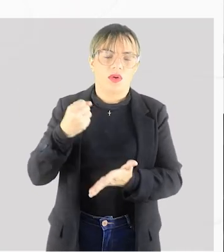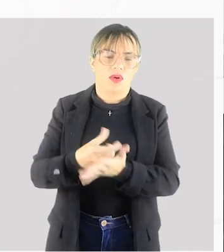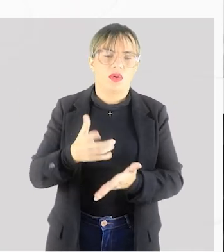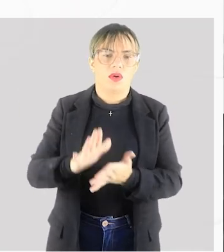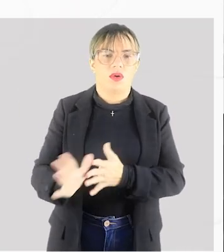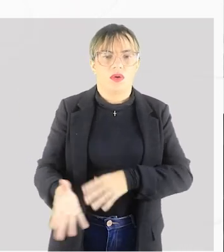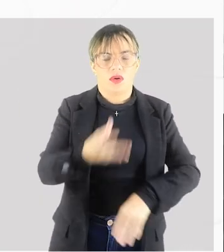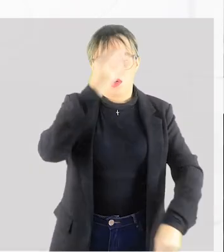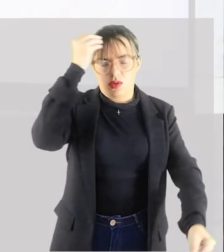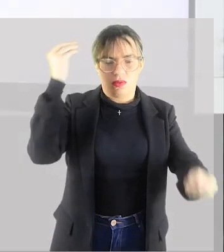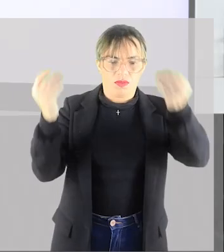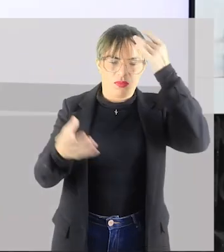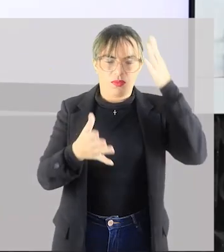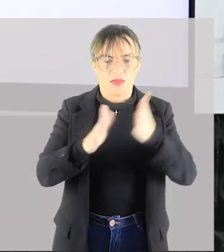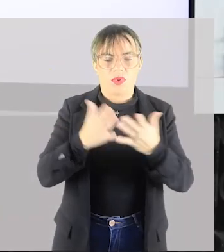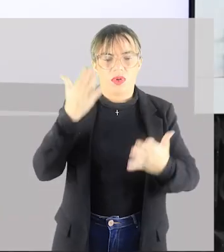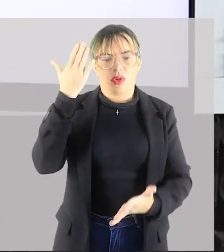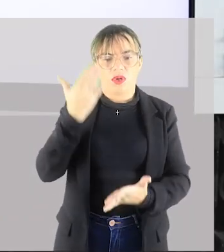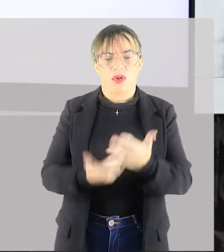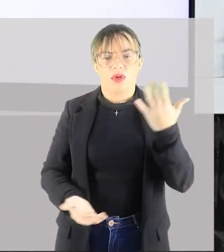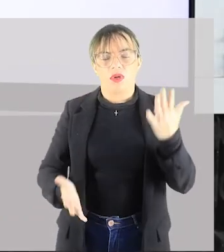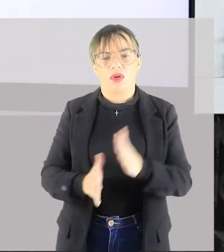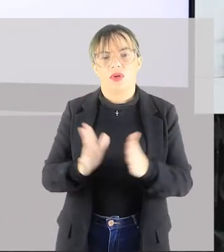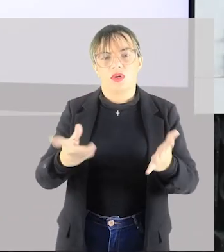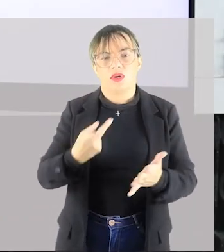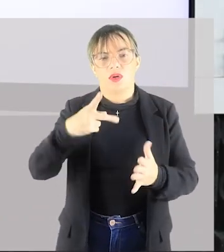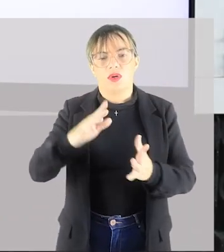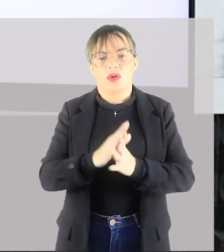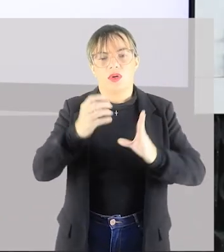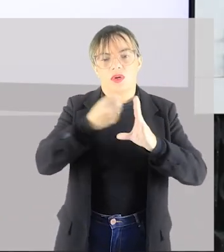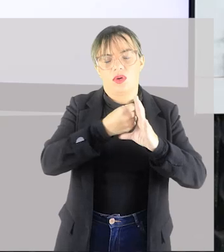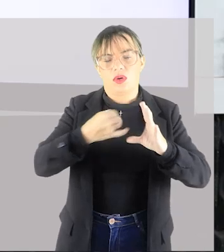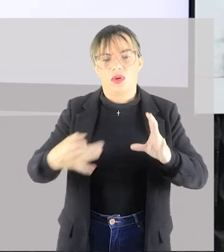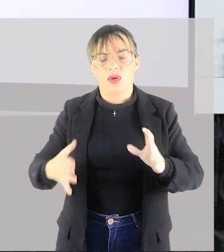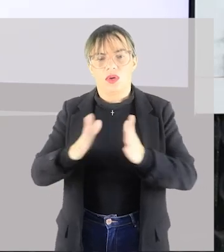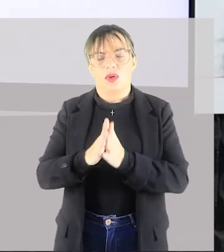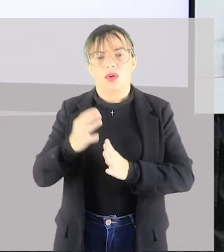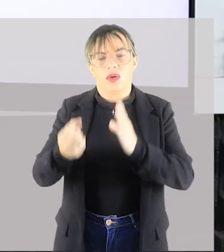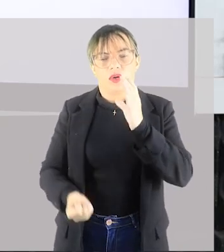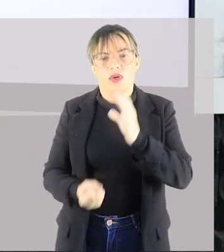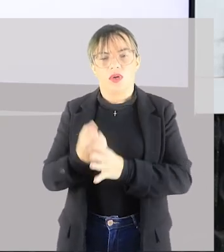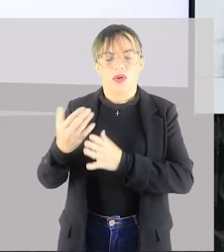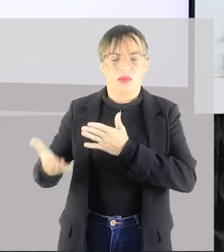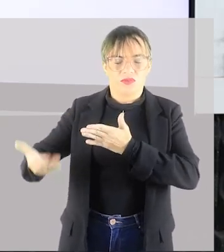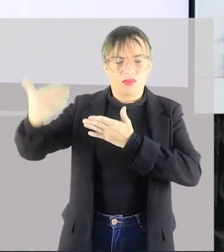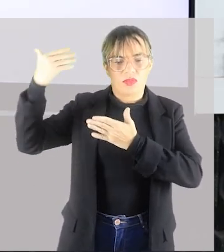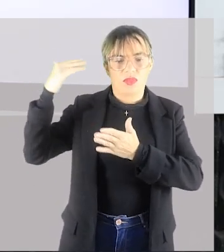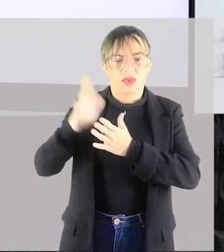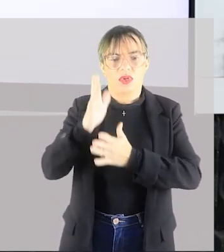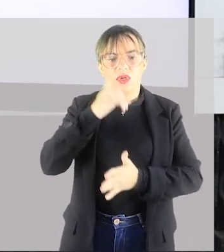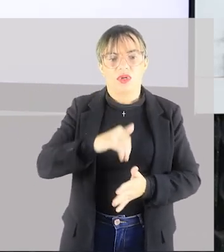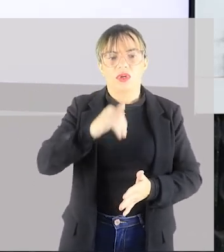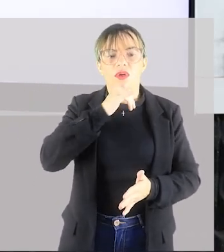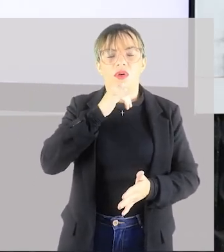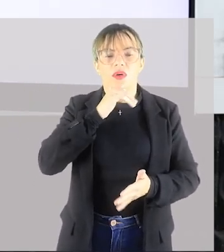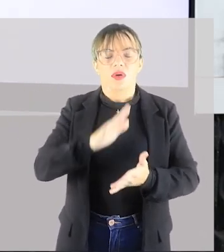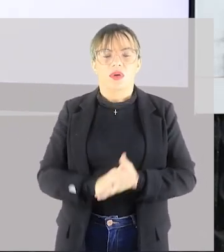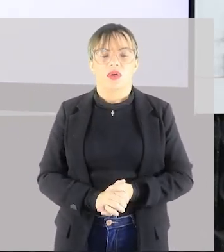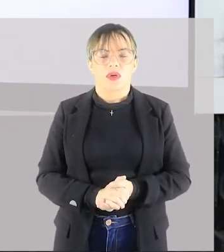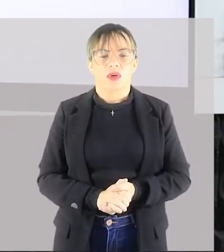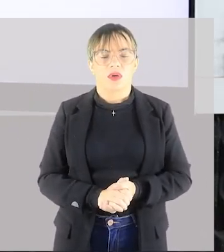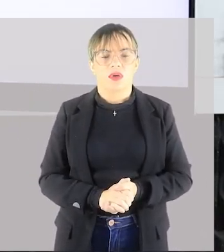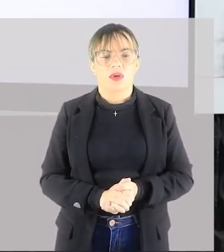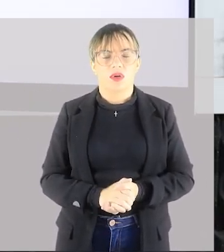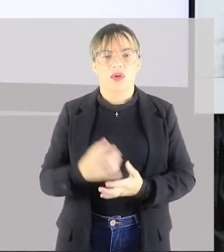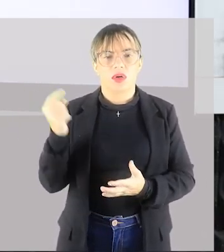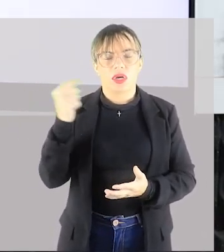de massa, a dança ela perde algumas de suas características originárias. Por exemplo, elas